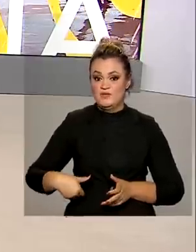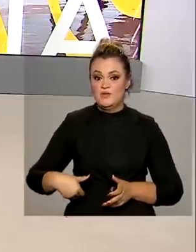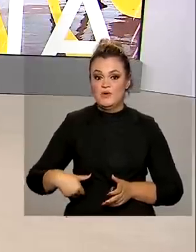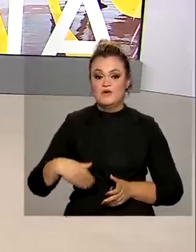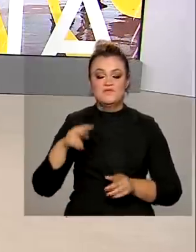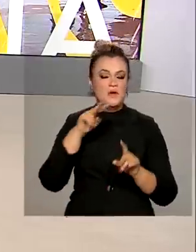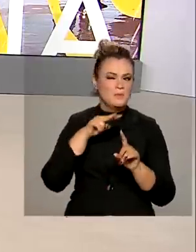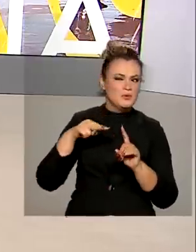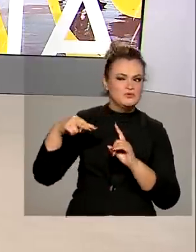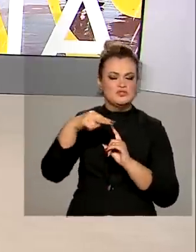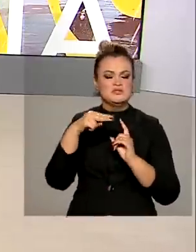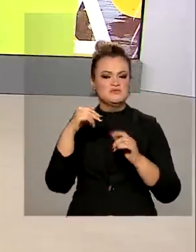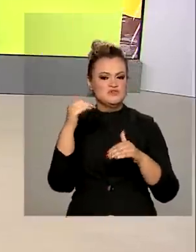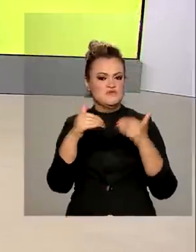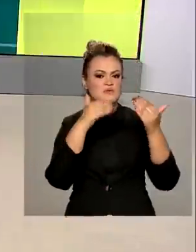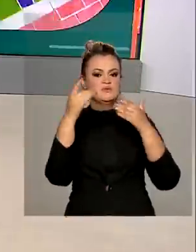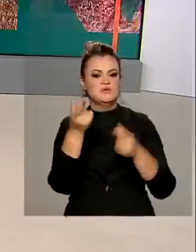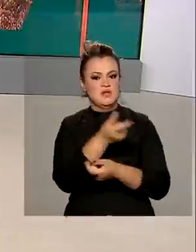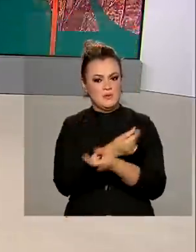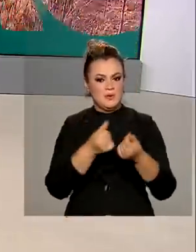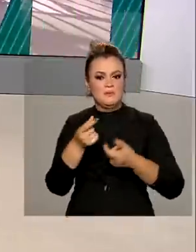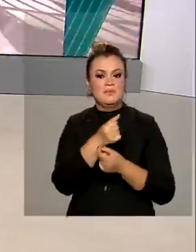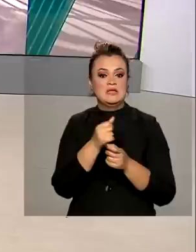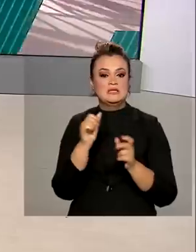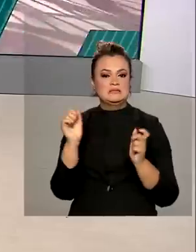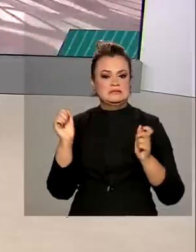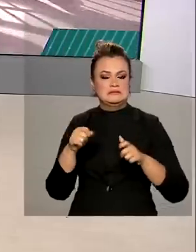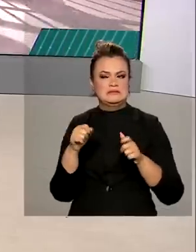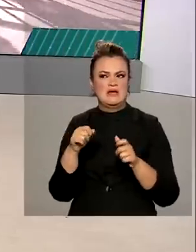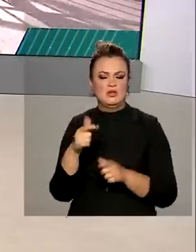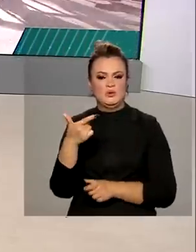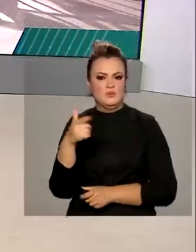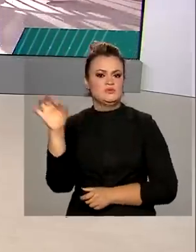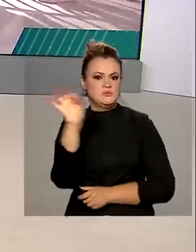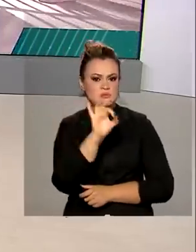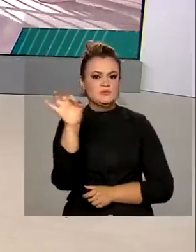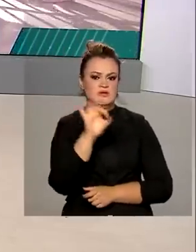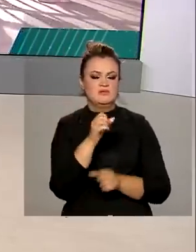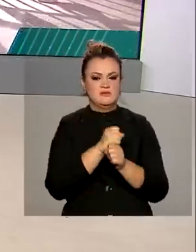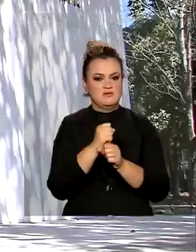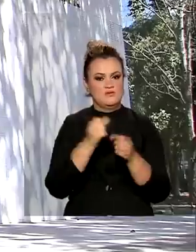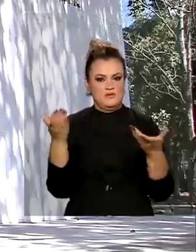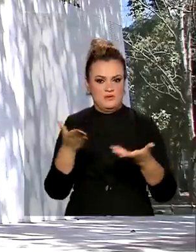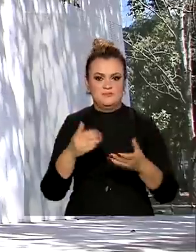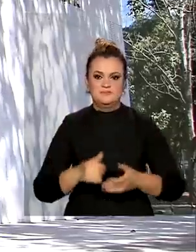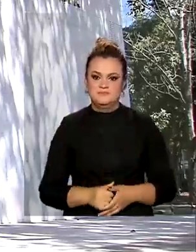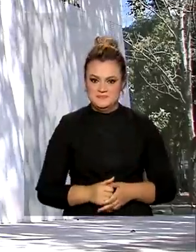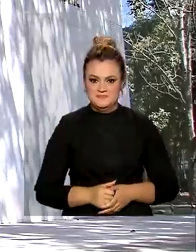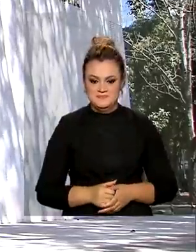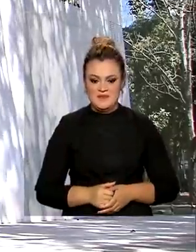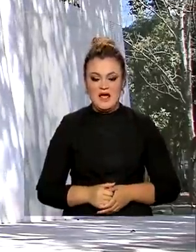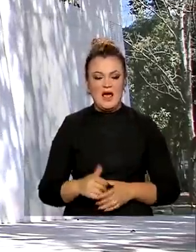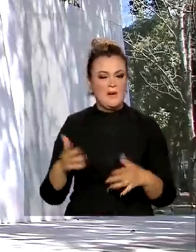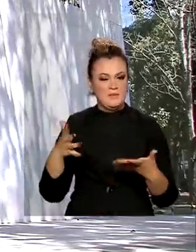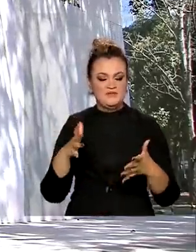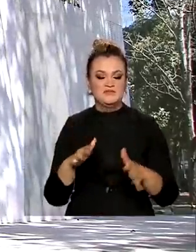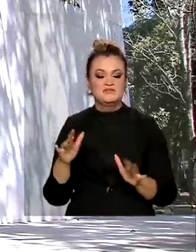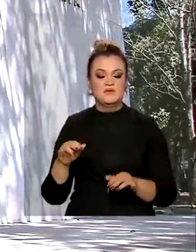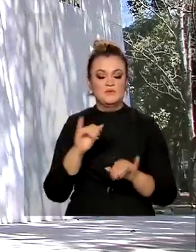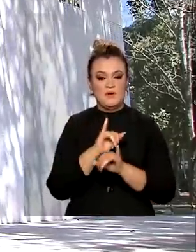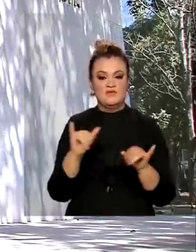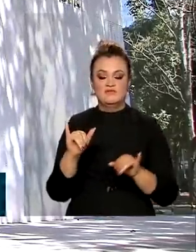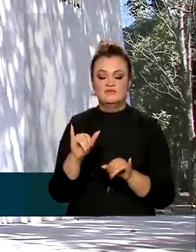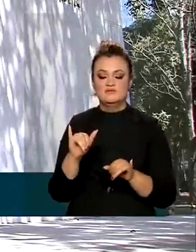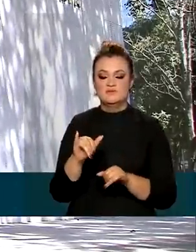a projeção de crescimento da economia, que deve chegar a 2% neste ano. A previsão é do boletim